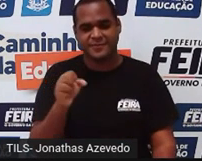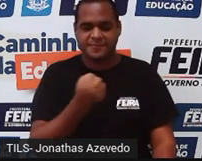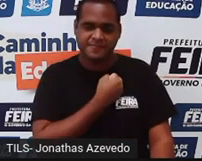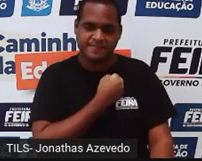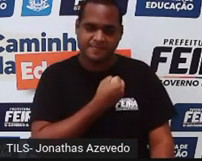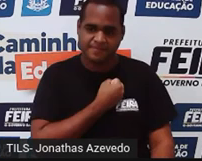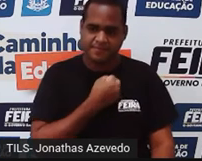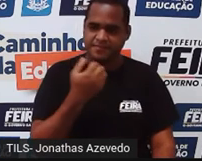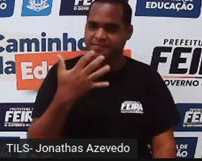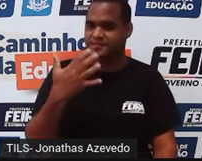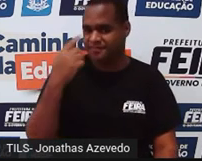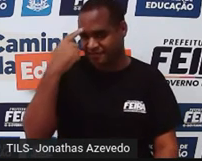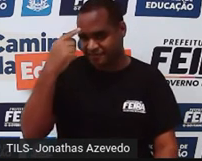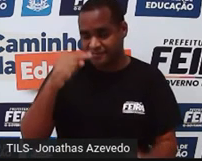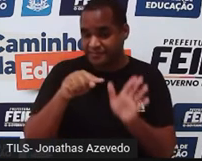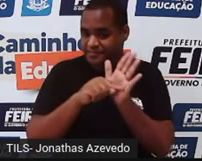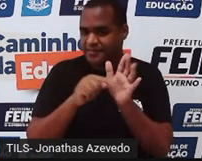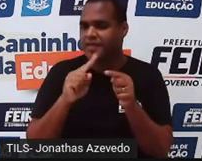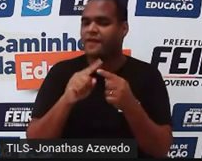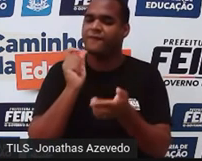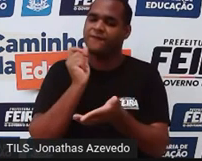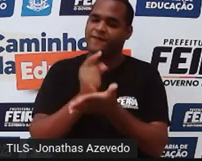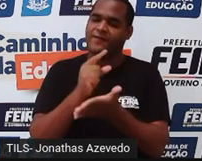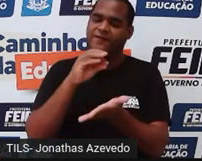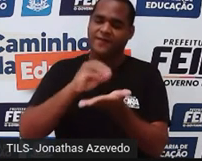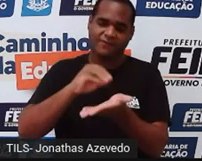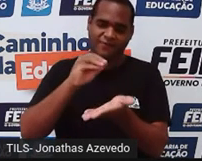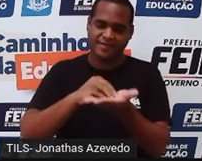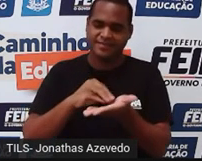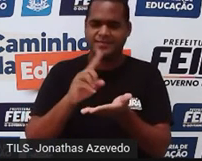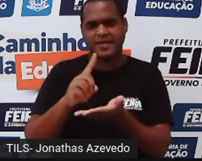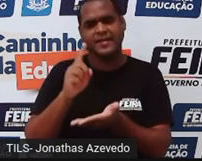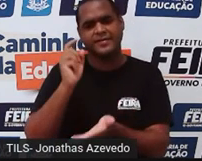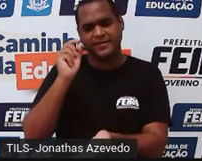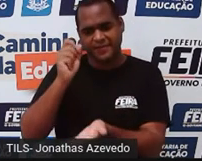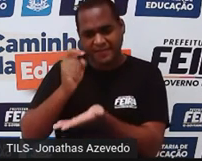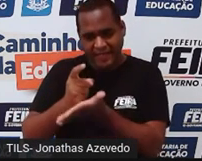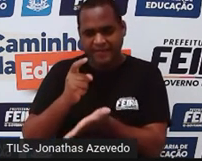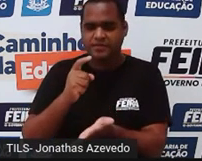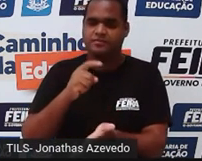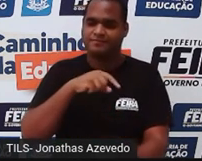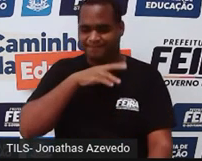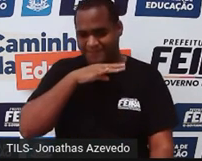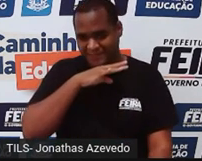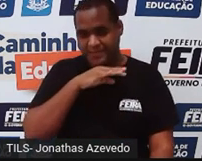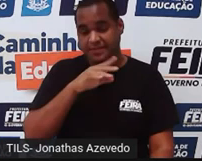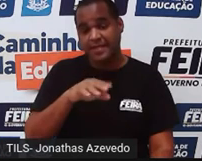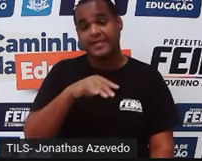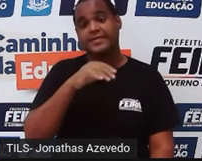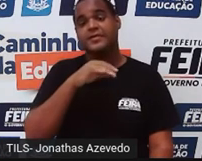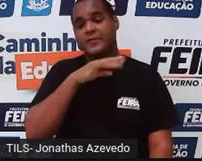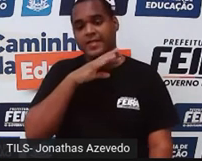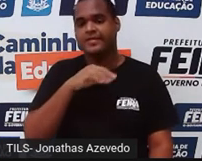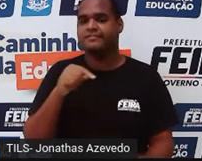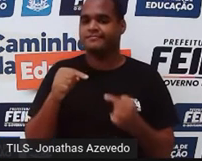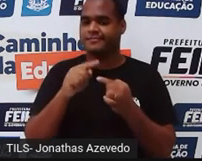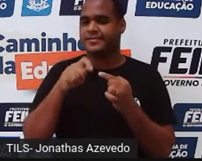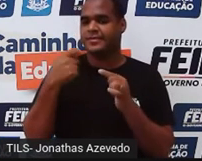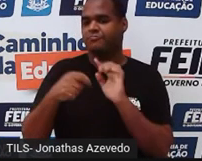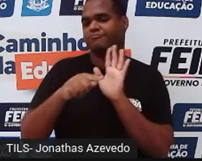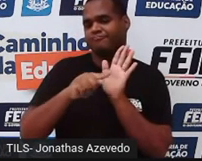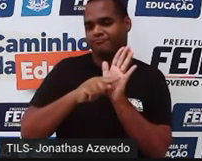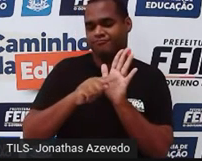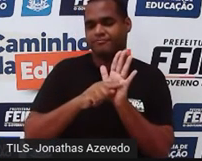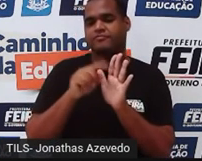negativo, a gente entende que é uma dívida. Porque dívida é ruim. Se é ruim, é uma coisa negativa. Então,